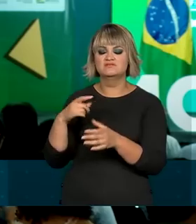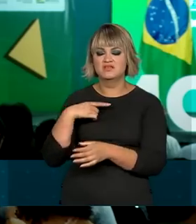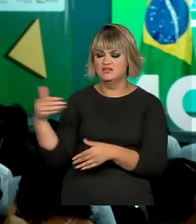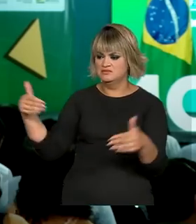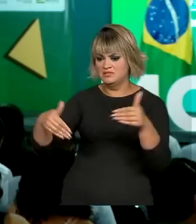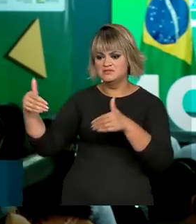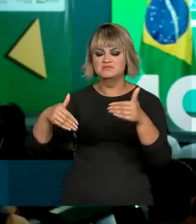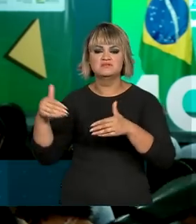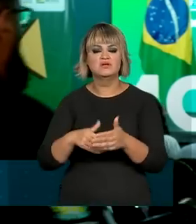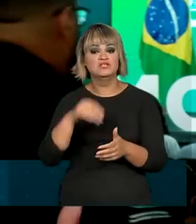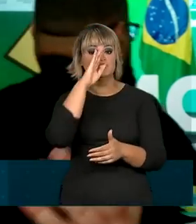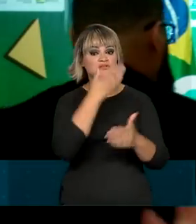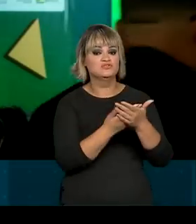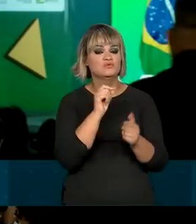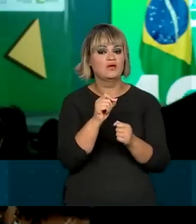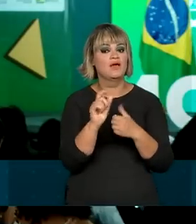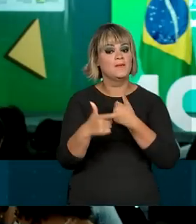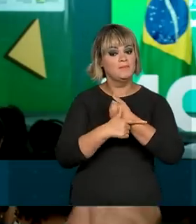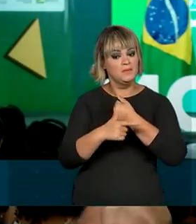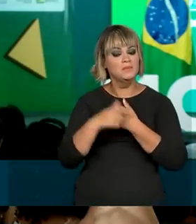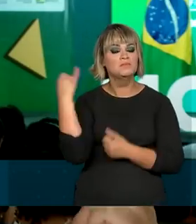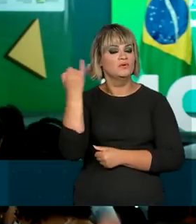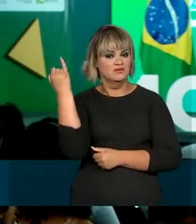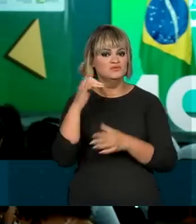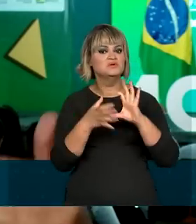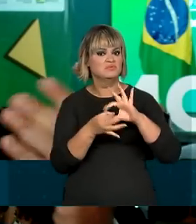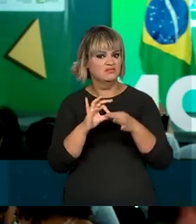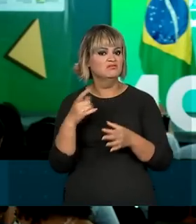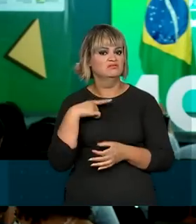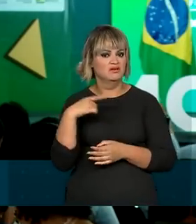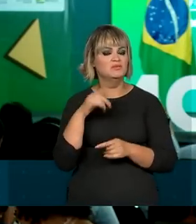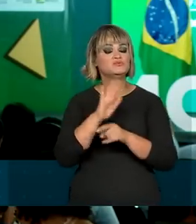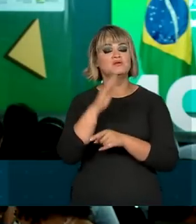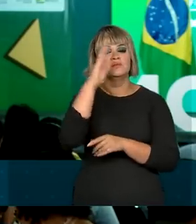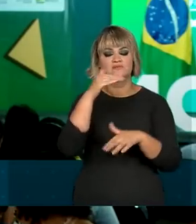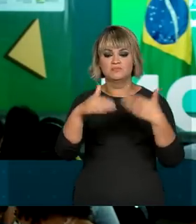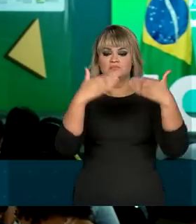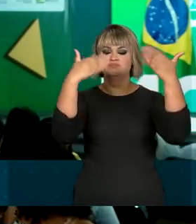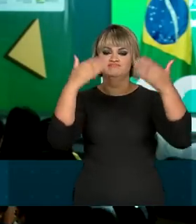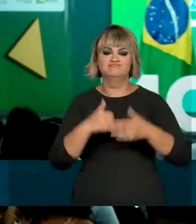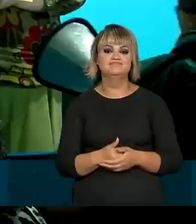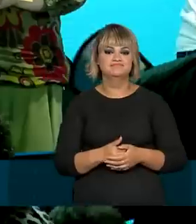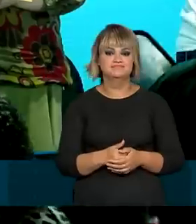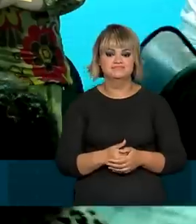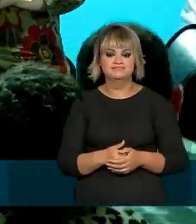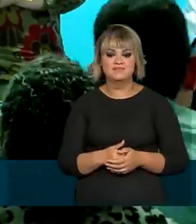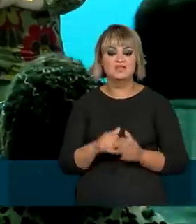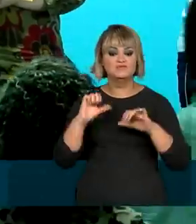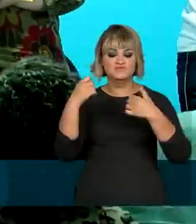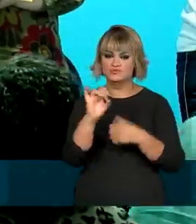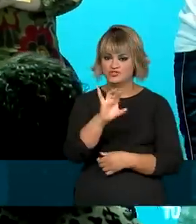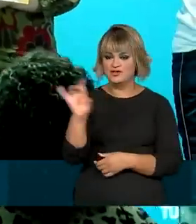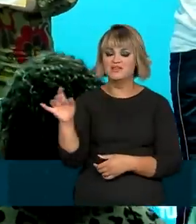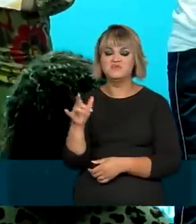gente tem uma crença muito forte no papel importante que as Olimpíadas têm para ajudar o país a virar a página através da educação. E o esforço